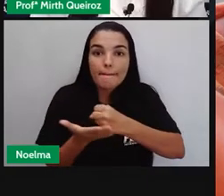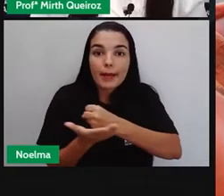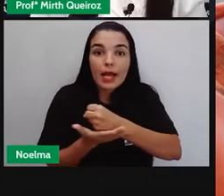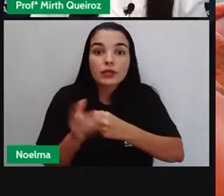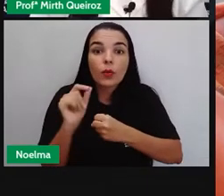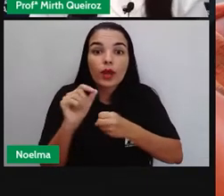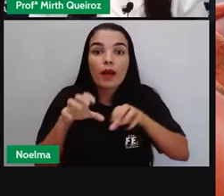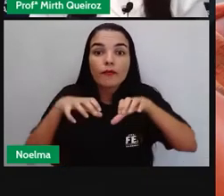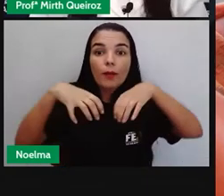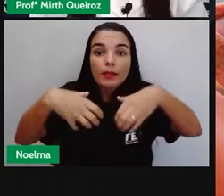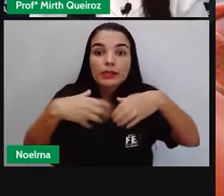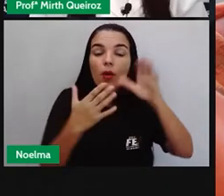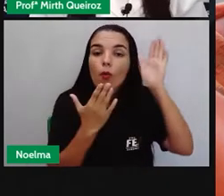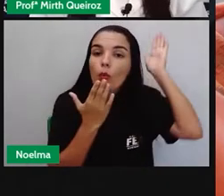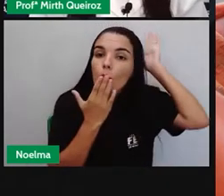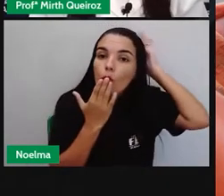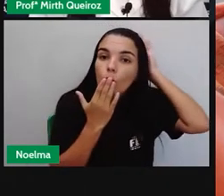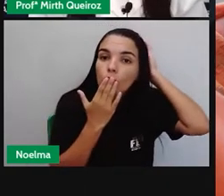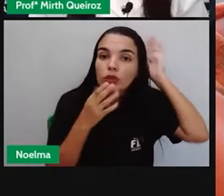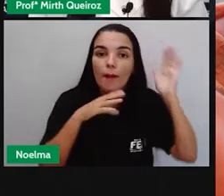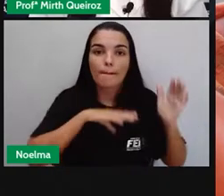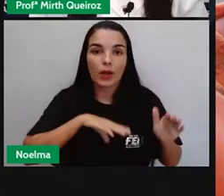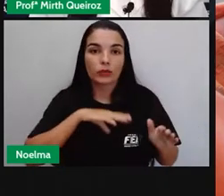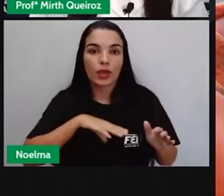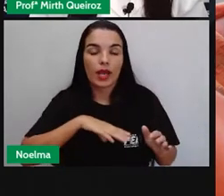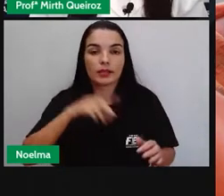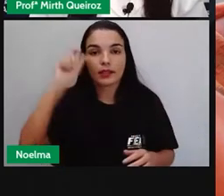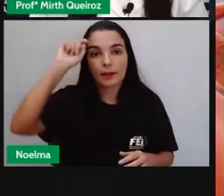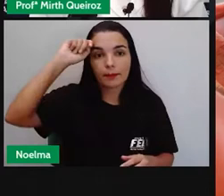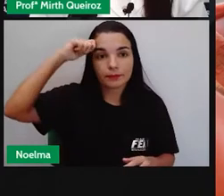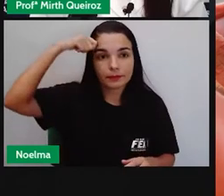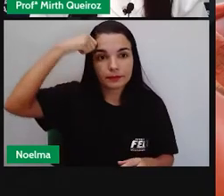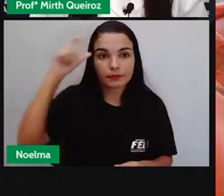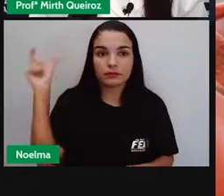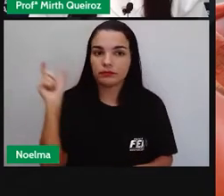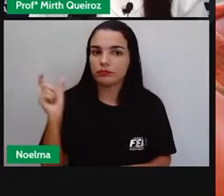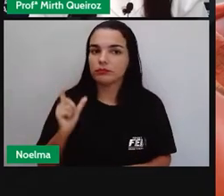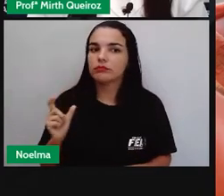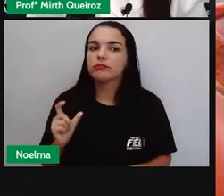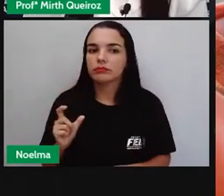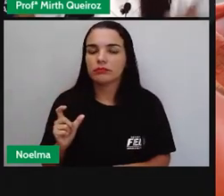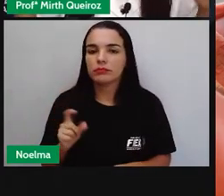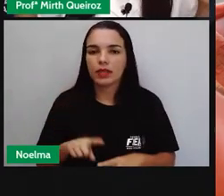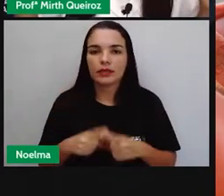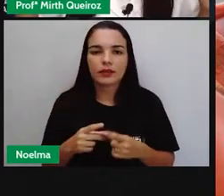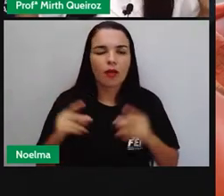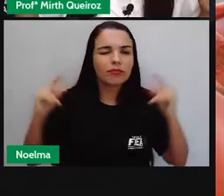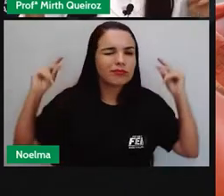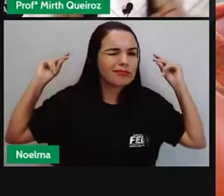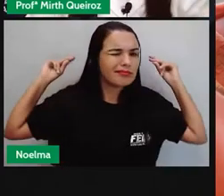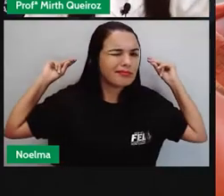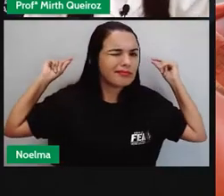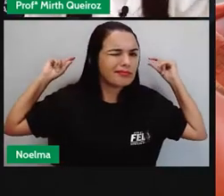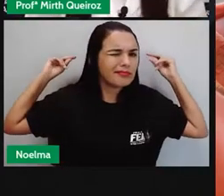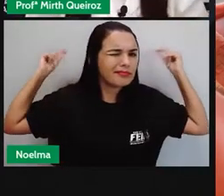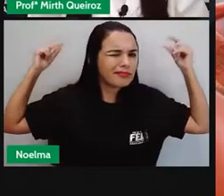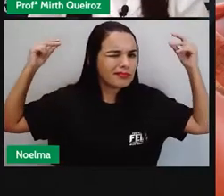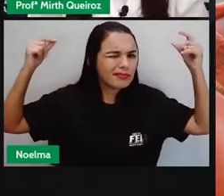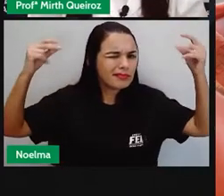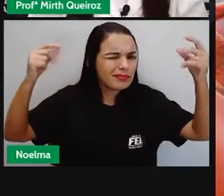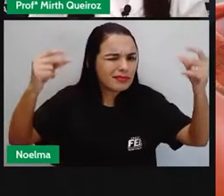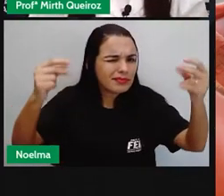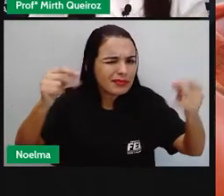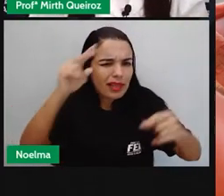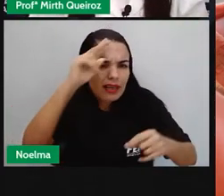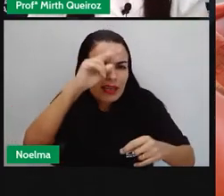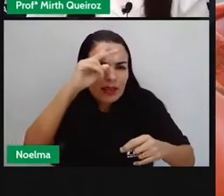pessoas daqui mesmo, nós temos os índios. E as imigrações, elas começam aí já desde a época do descobrimento, né? De quando o